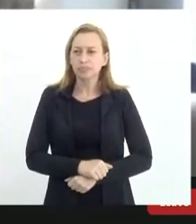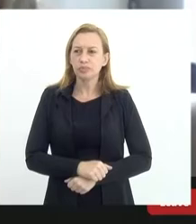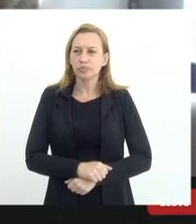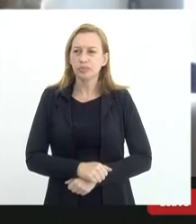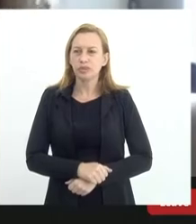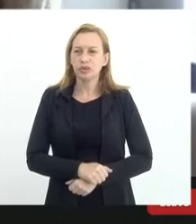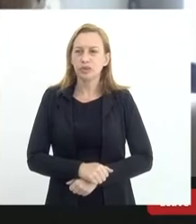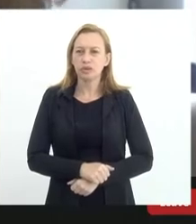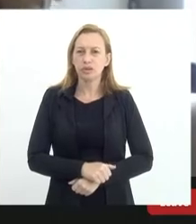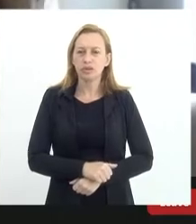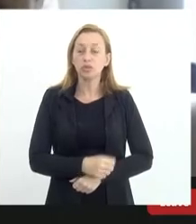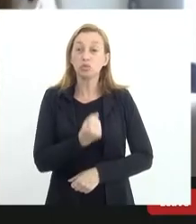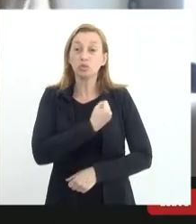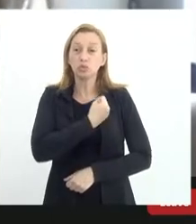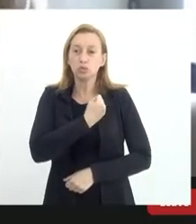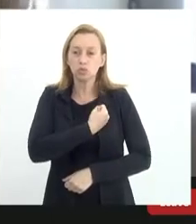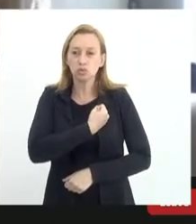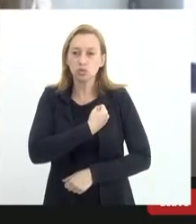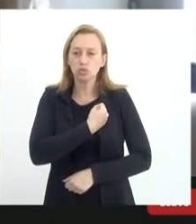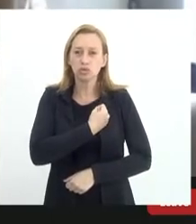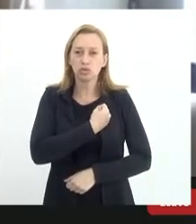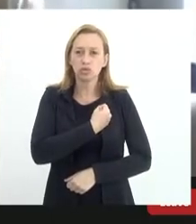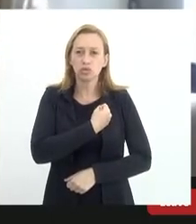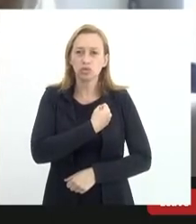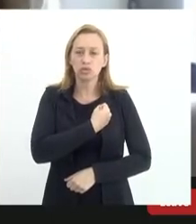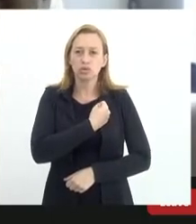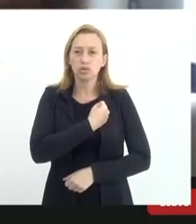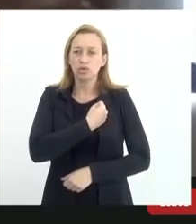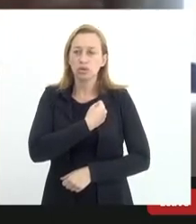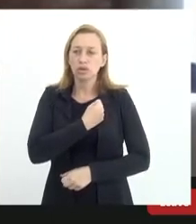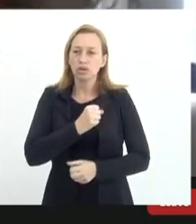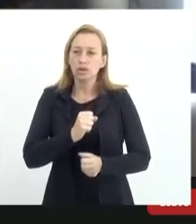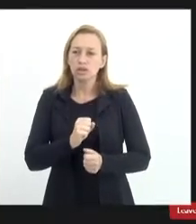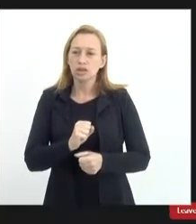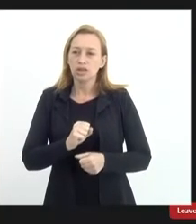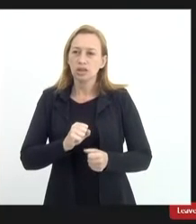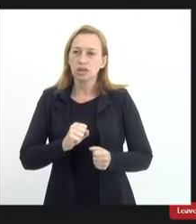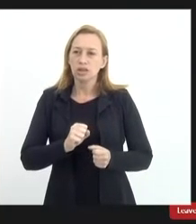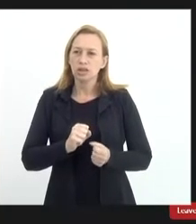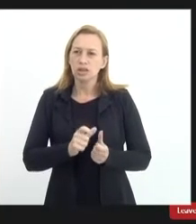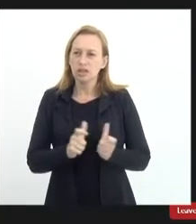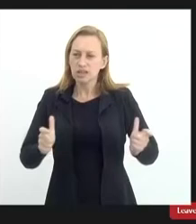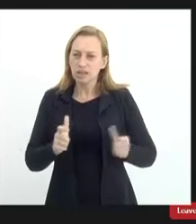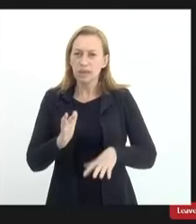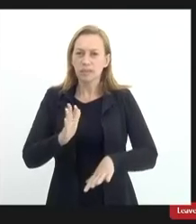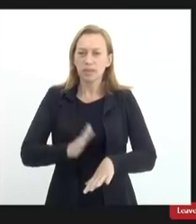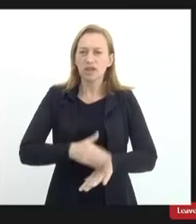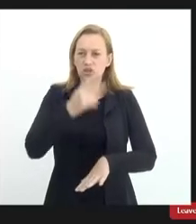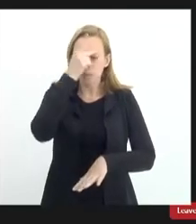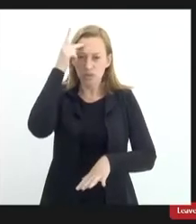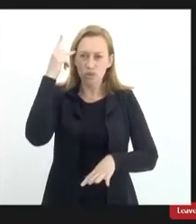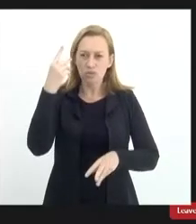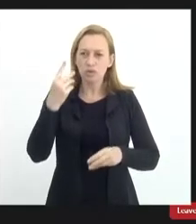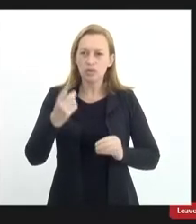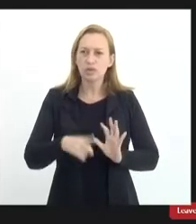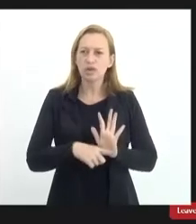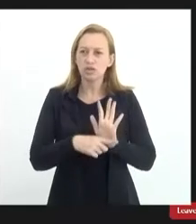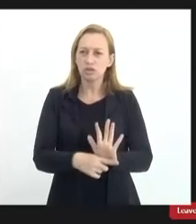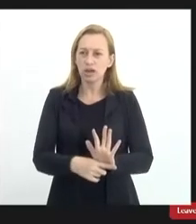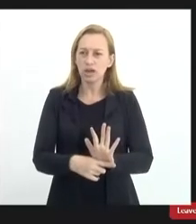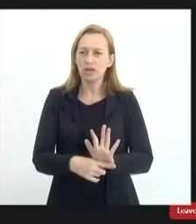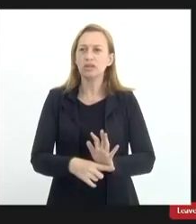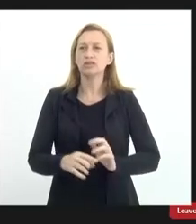aumentar esse número de doadores porque todos sabem que a doença falciforme é a doença mais comum do mundo